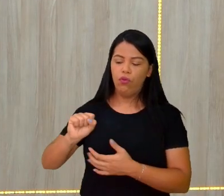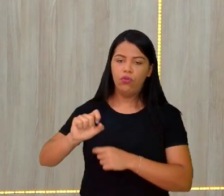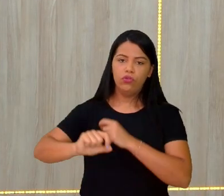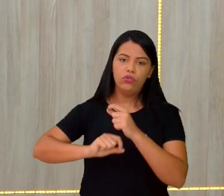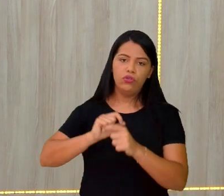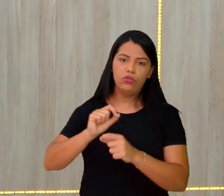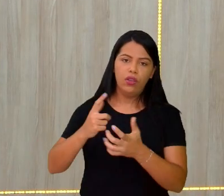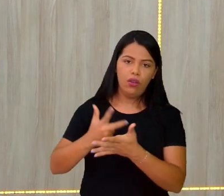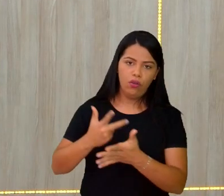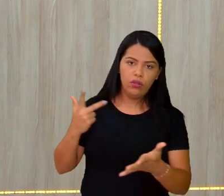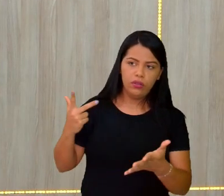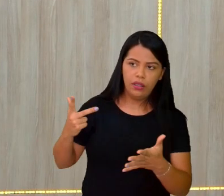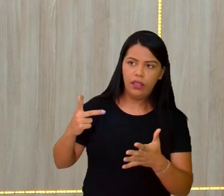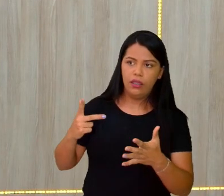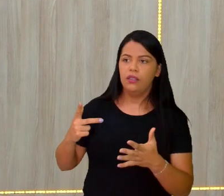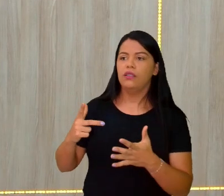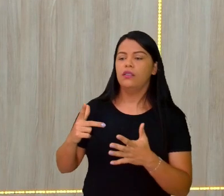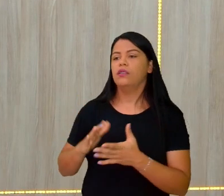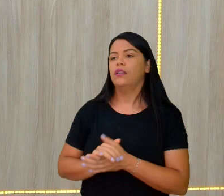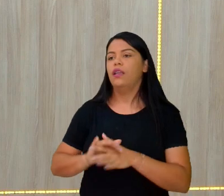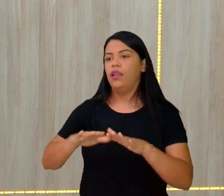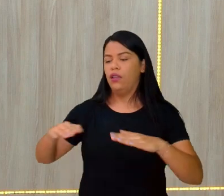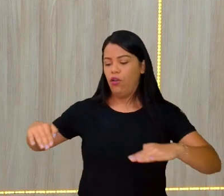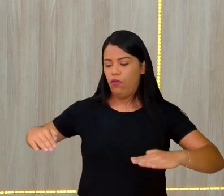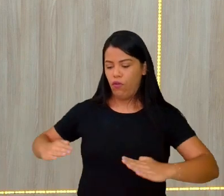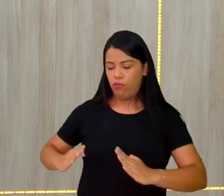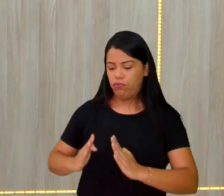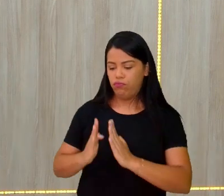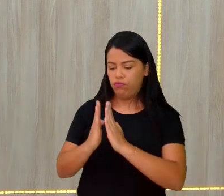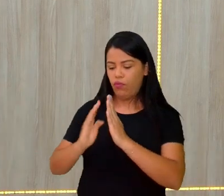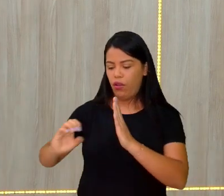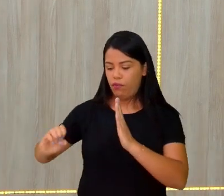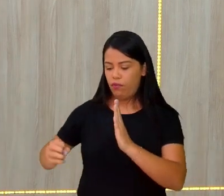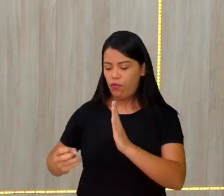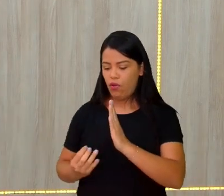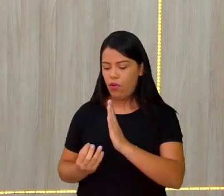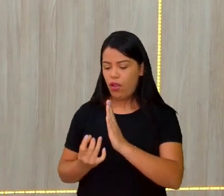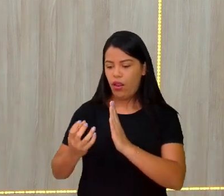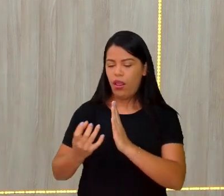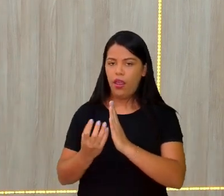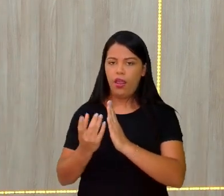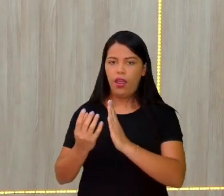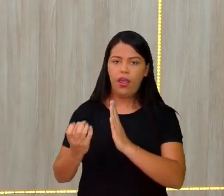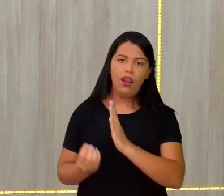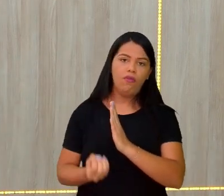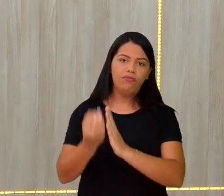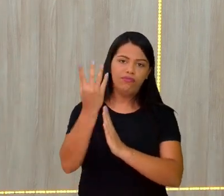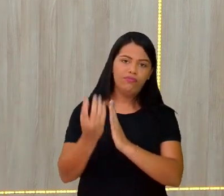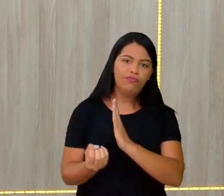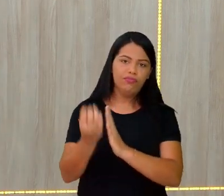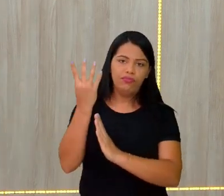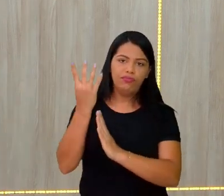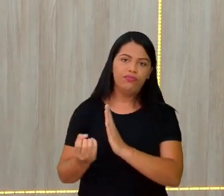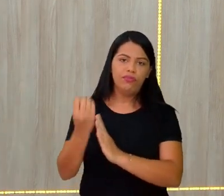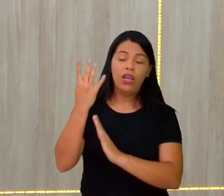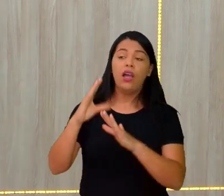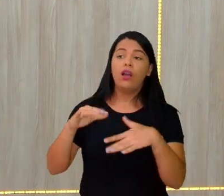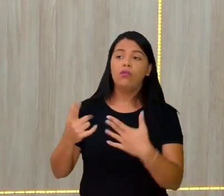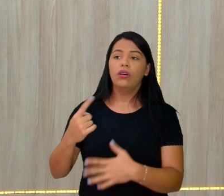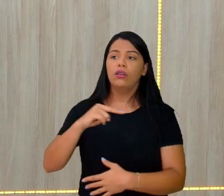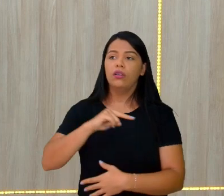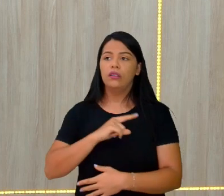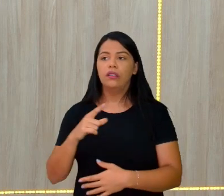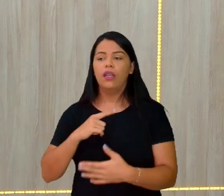vai alimentando aqui a parte interna até levar aqui o vulcão entrar em erupção. Quando a gente tem uma placa